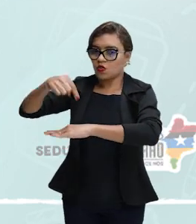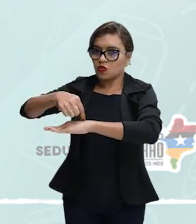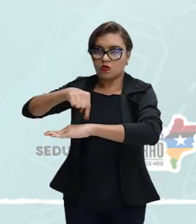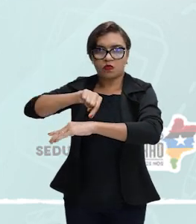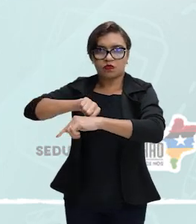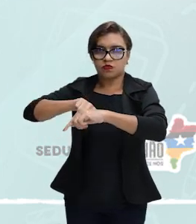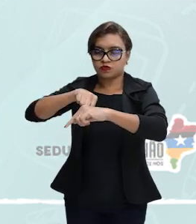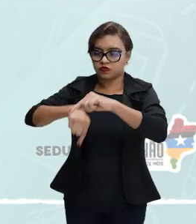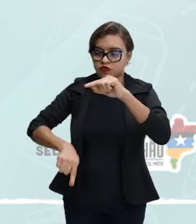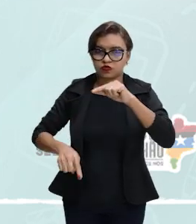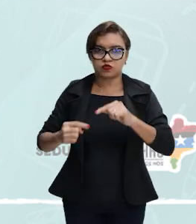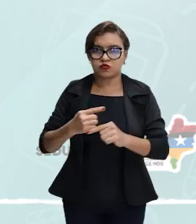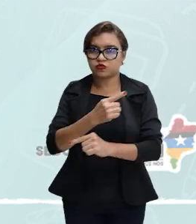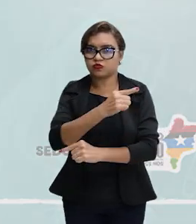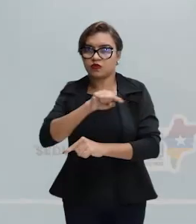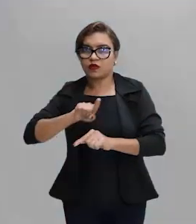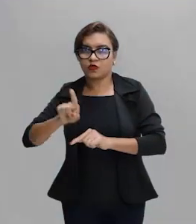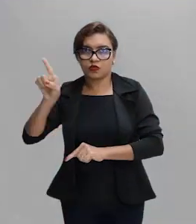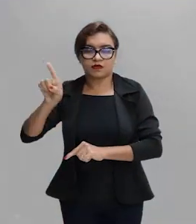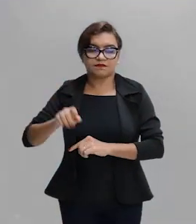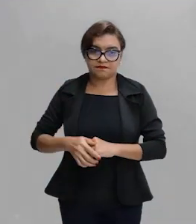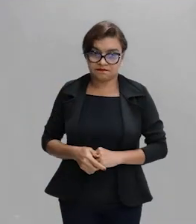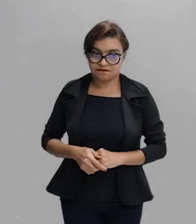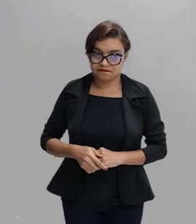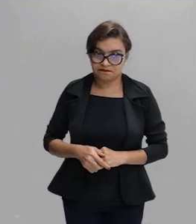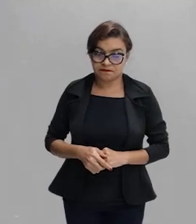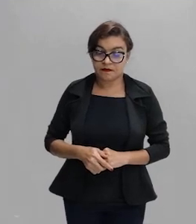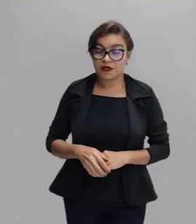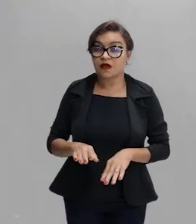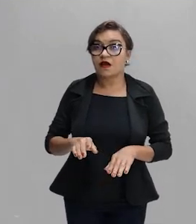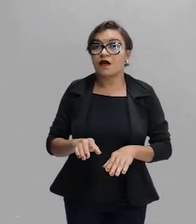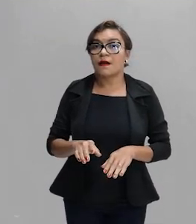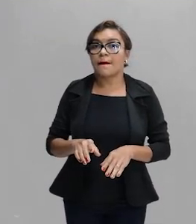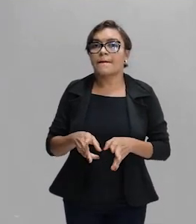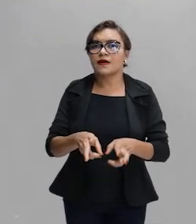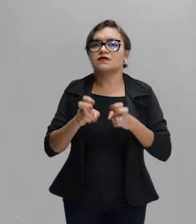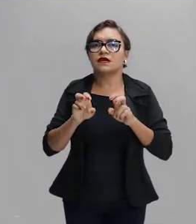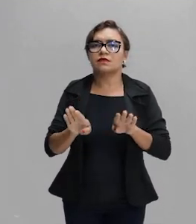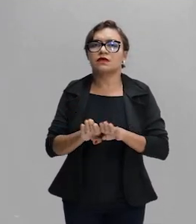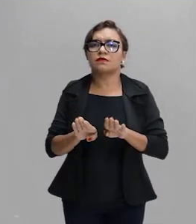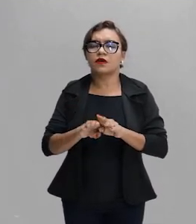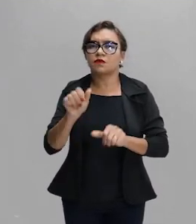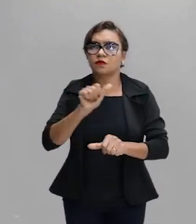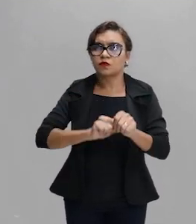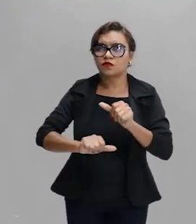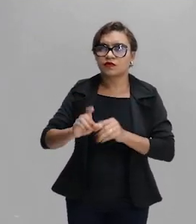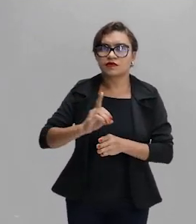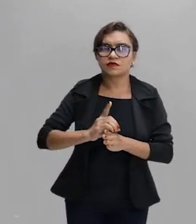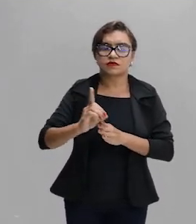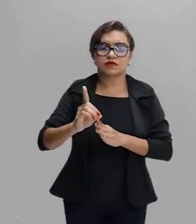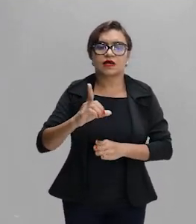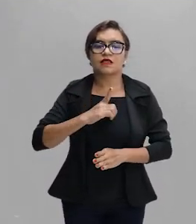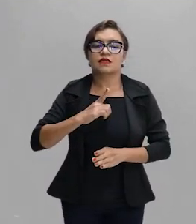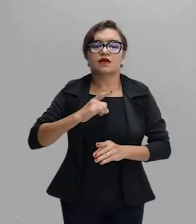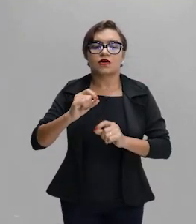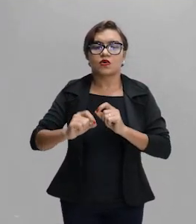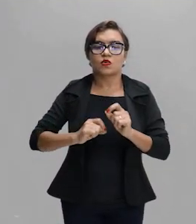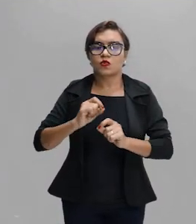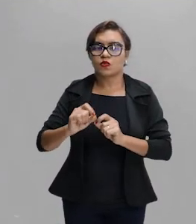O que a gente consegue perceber também na refração é o seguinte. É que para toda refração acontece uma reflexão.